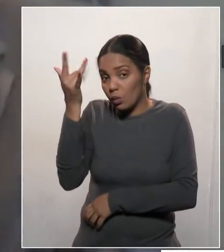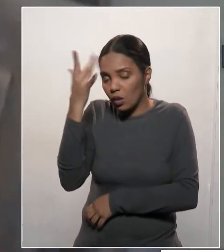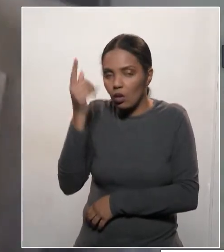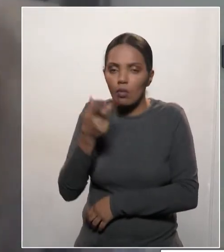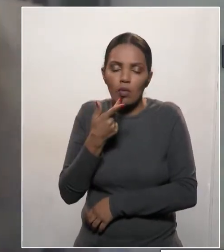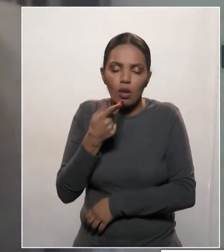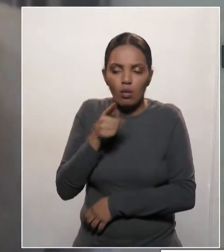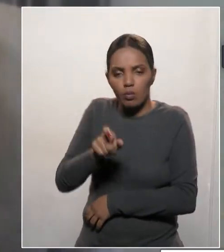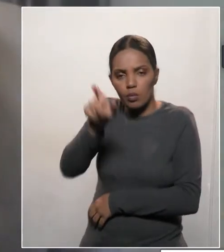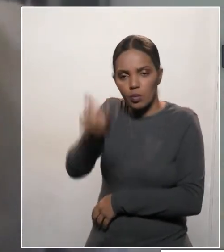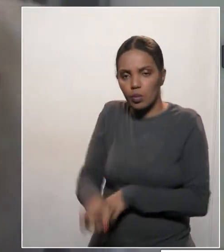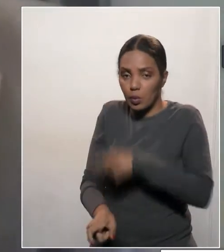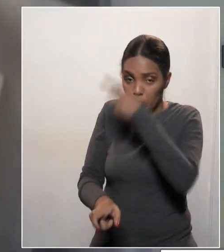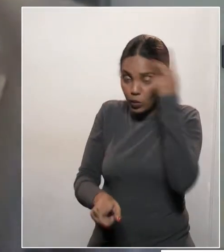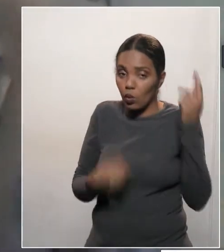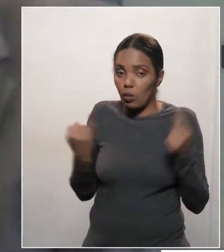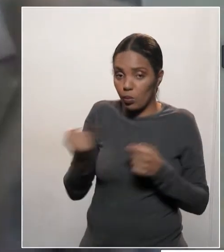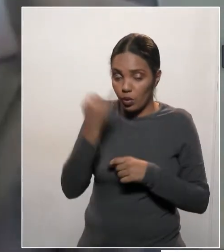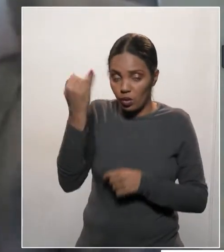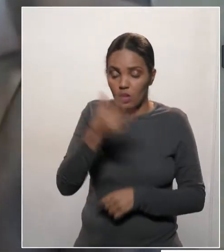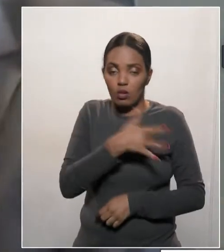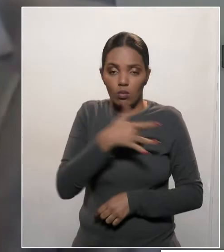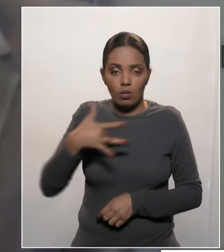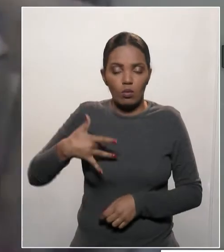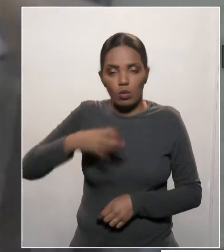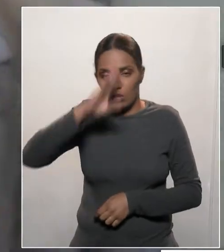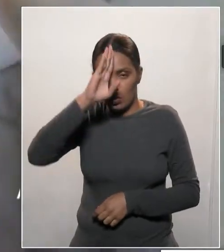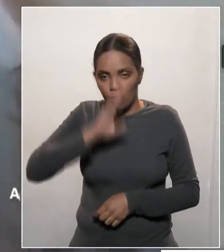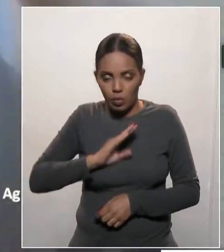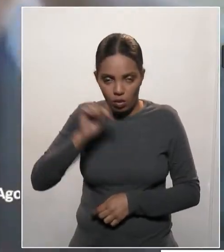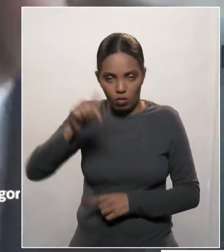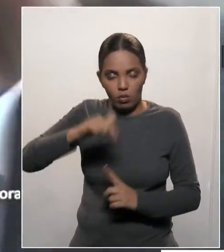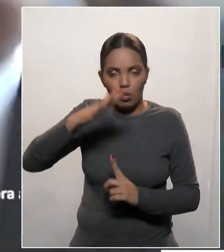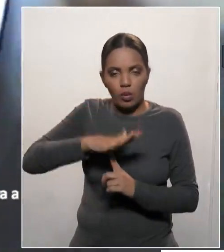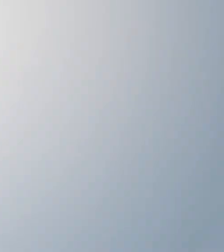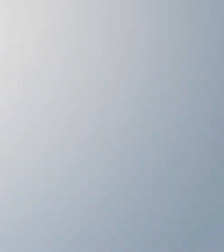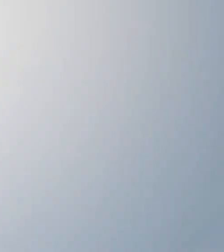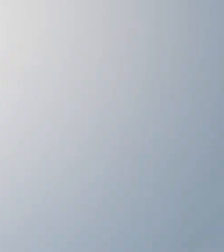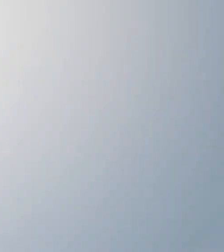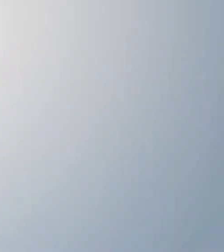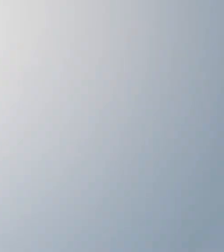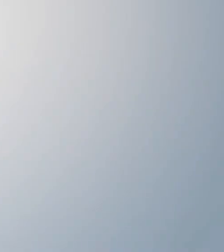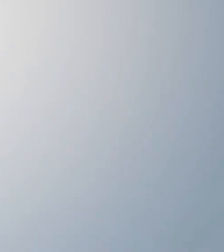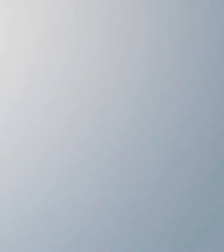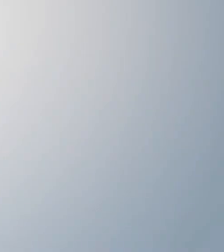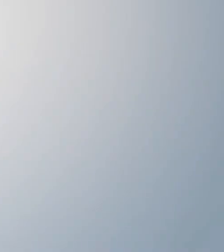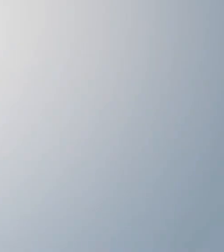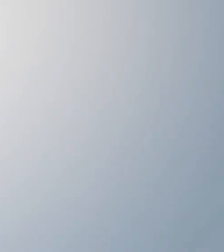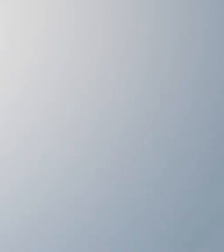grande figura também da saúde pública do Paraná. Muito obrigado a todos, bom trabalho. falar da pública E